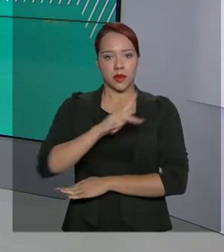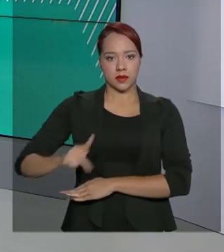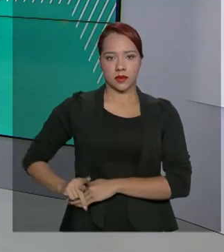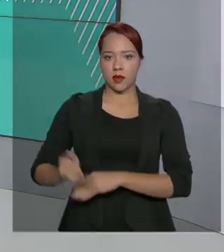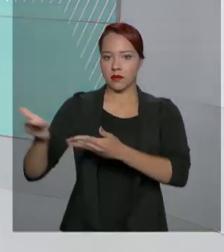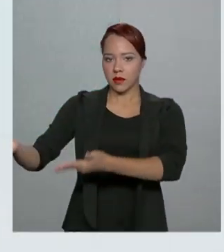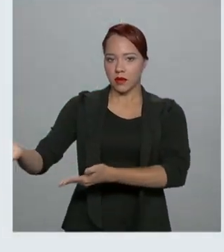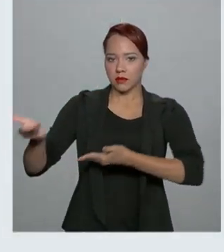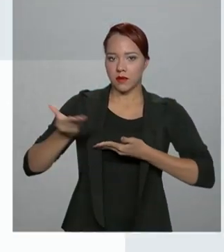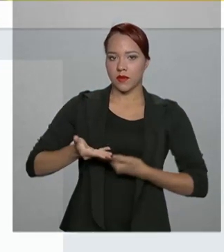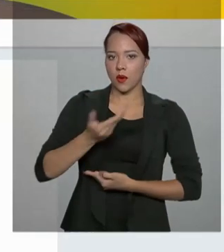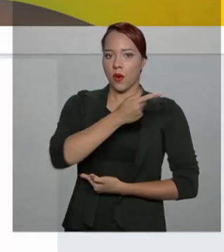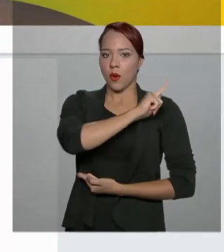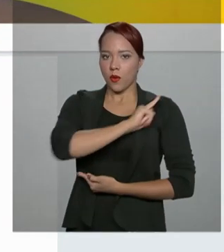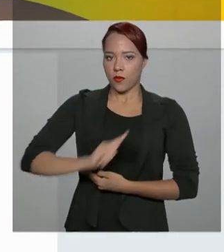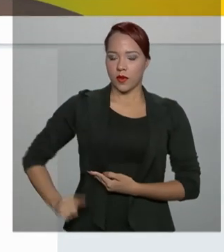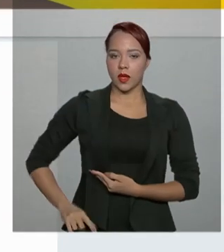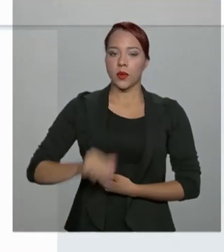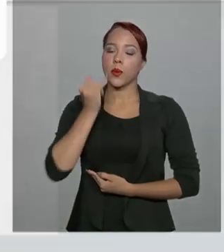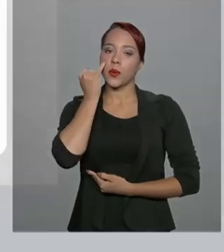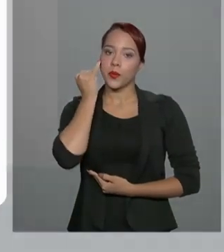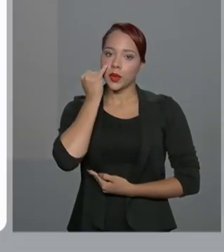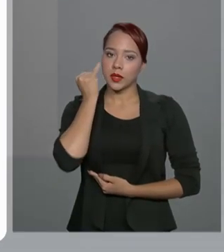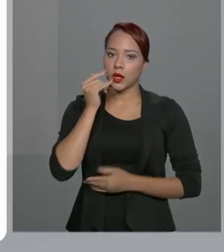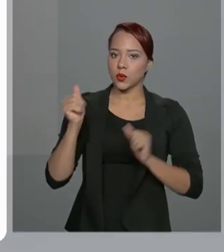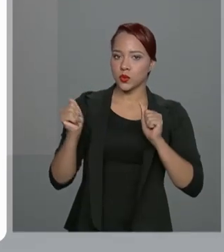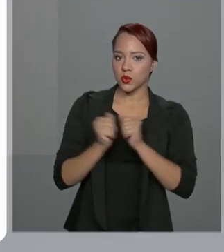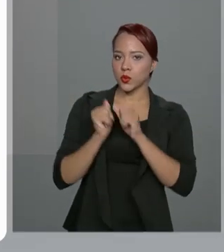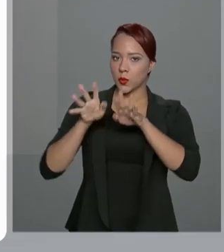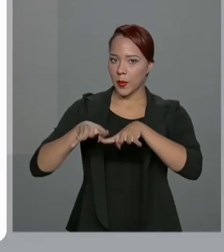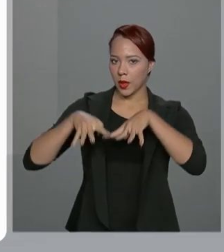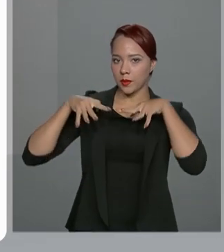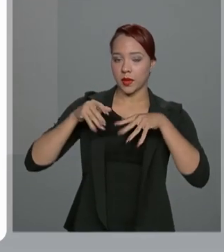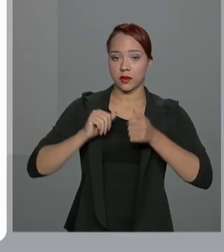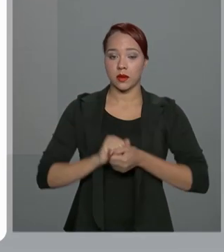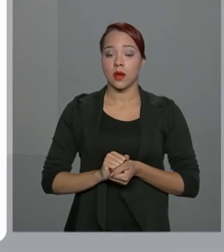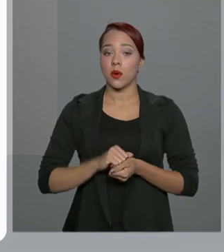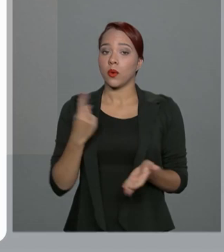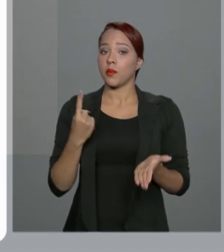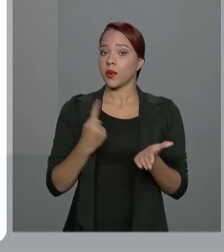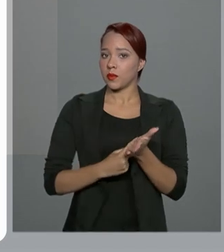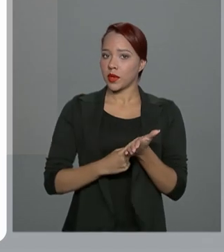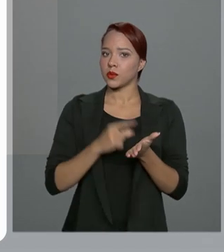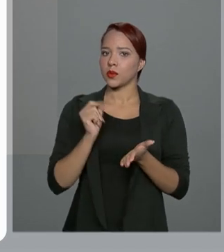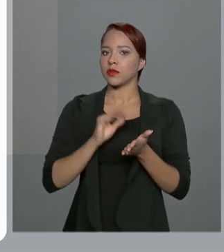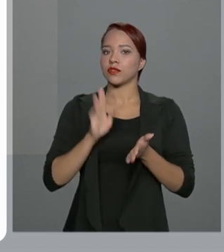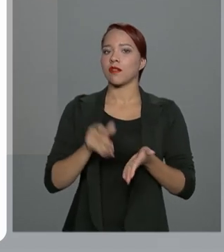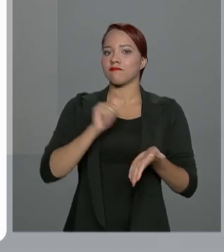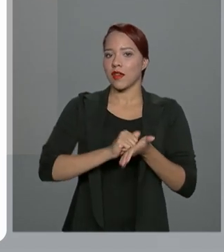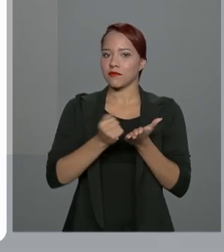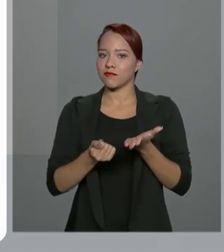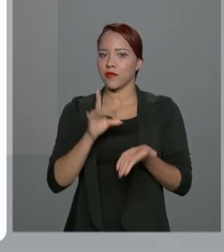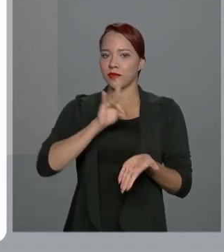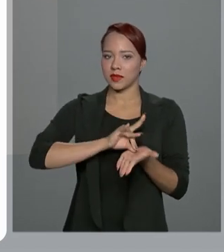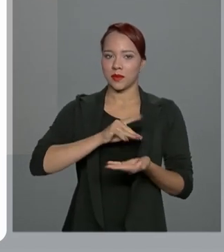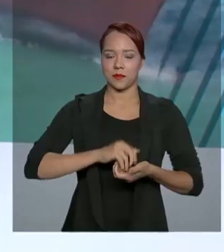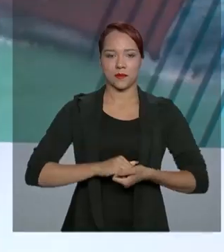governador do Distrito Federal, Ibanez Rocha, e parlamentares. O compromisso entrou na agenda oficial.